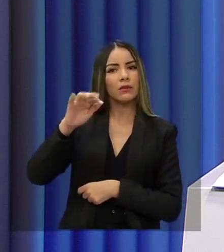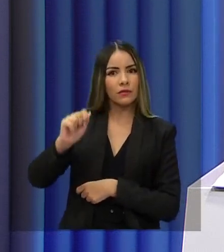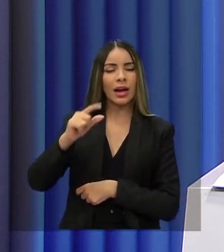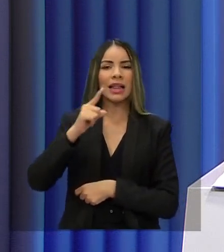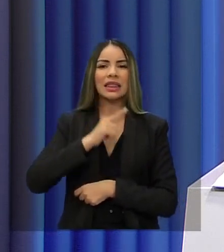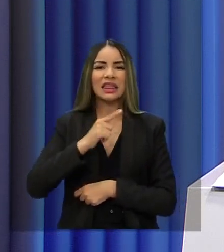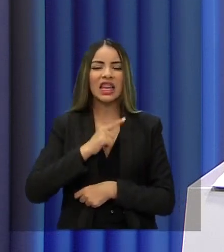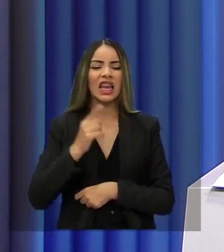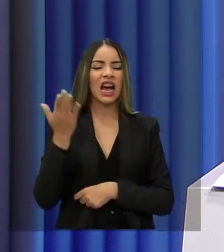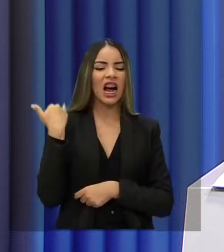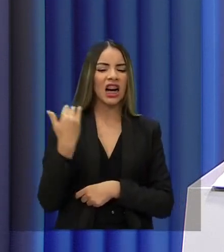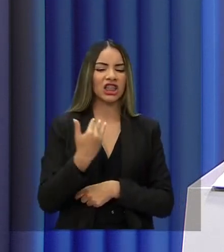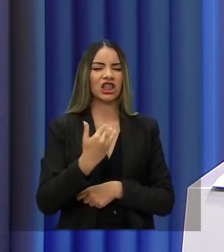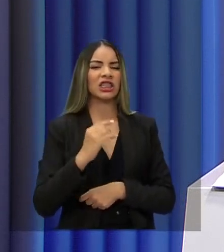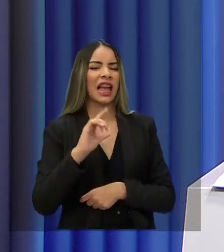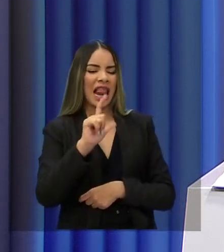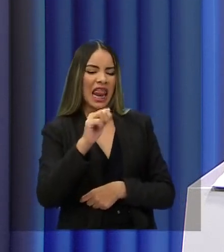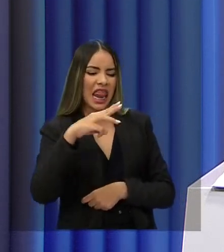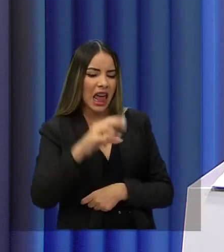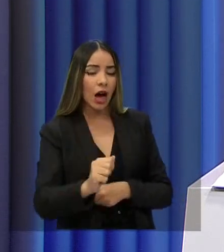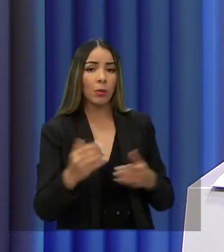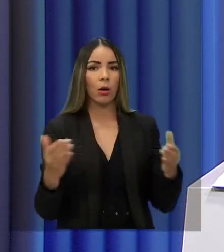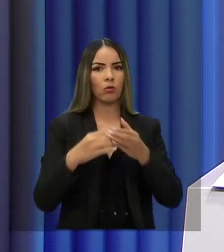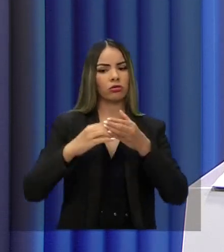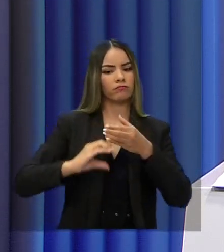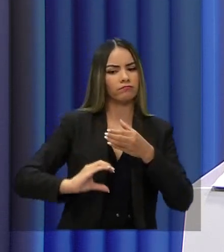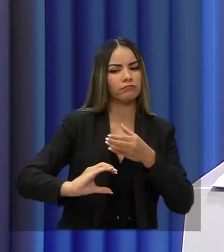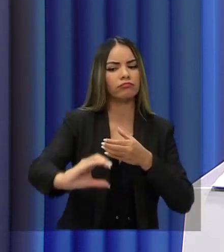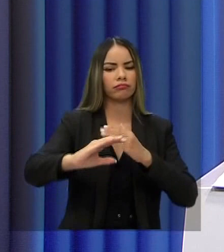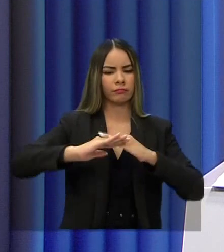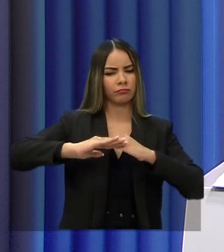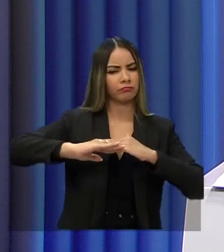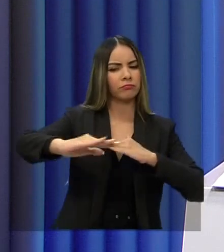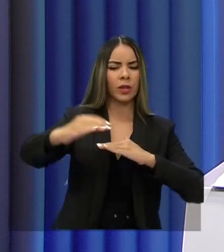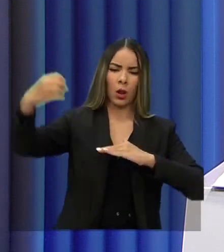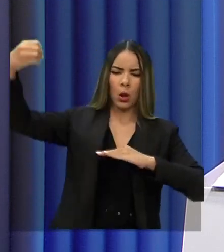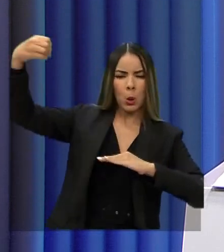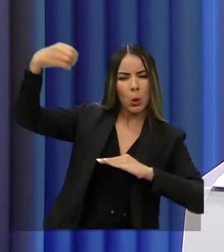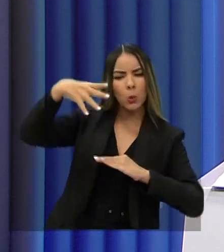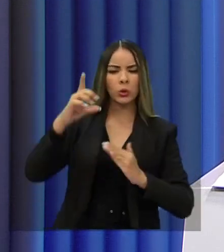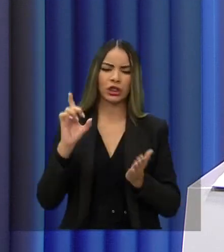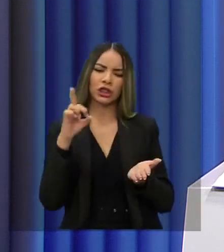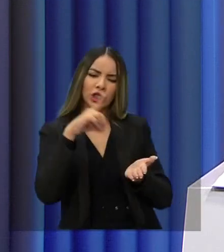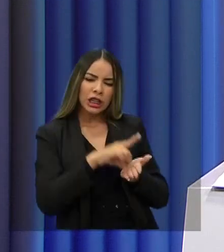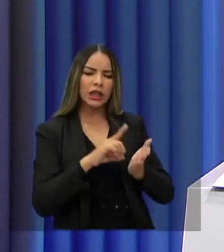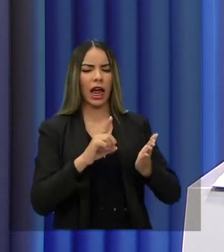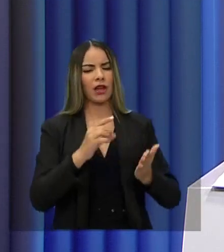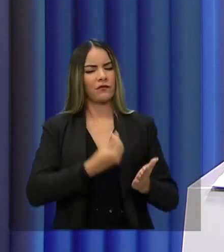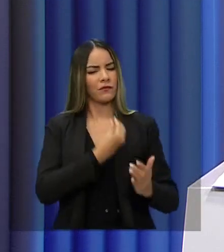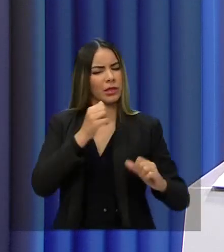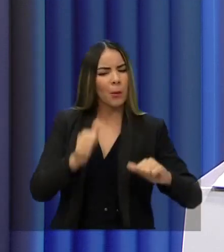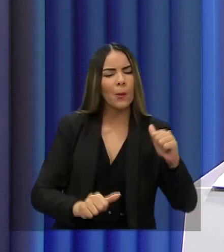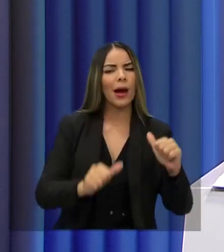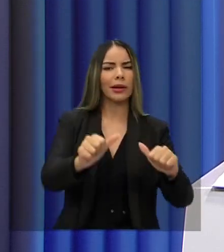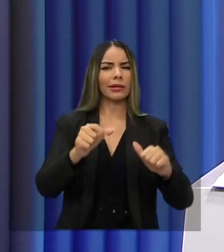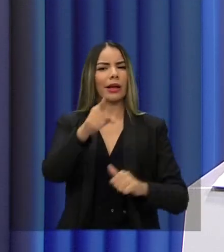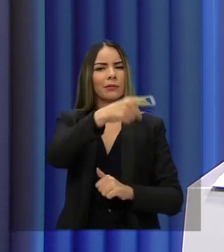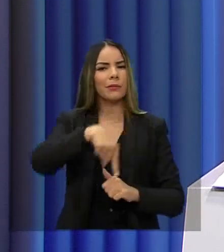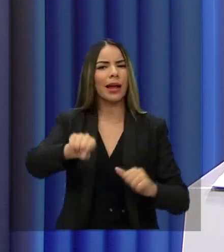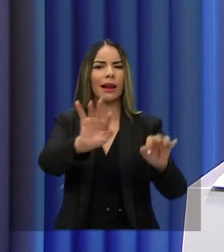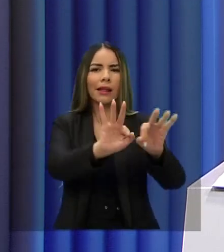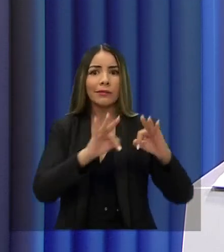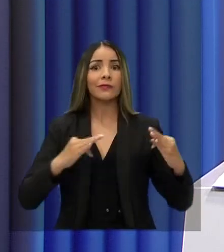tem piso intertravado, drenagem, calçada, luz branca, dignidade, qualidade de vida para os pais e família.